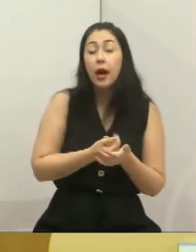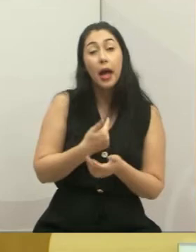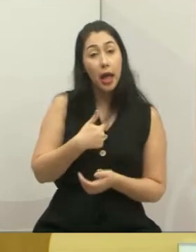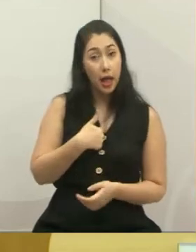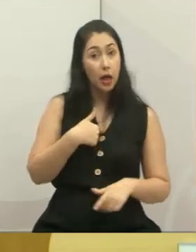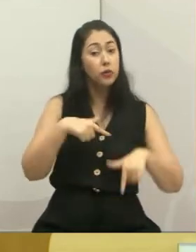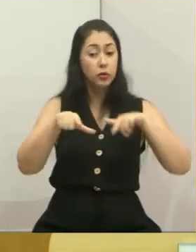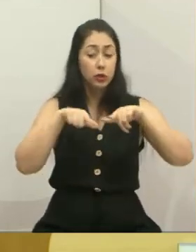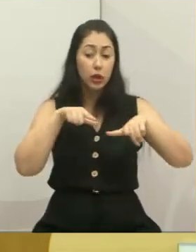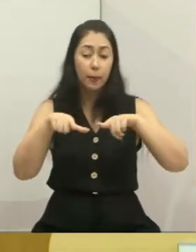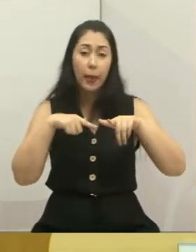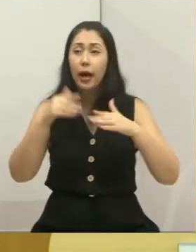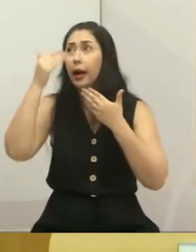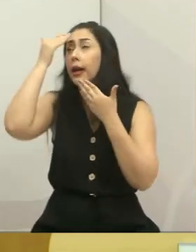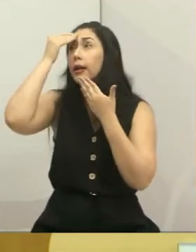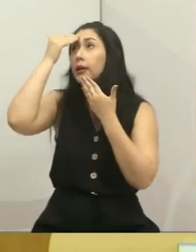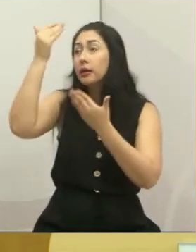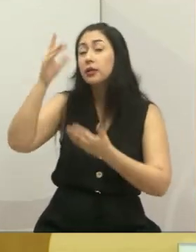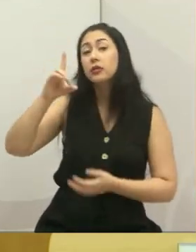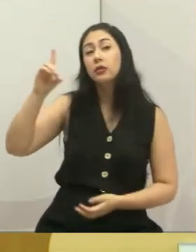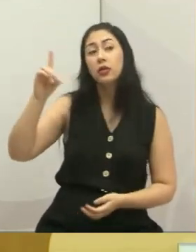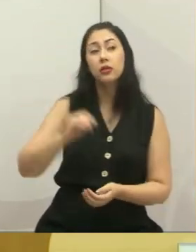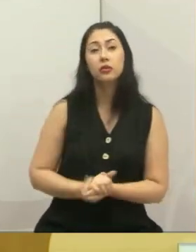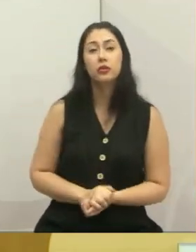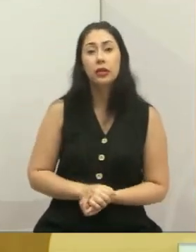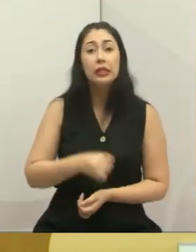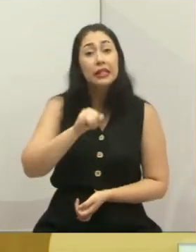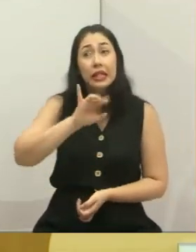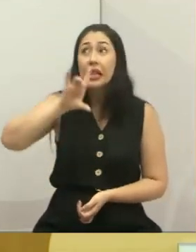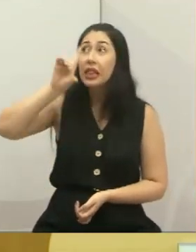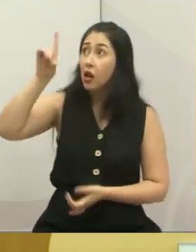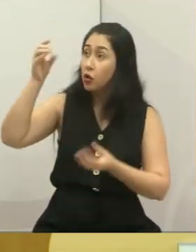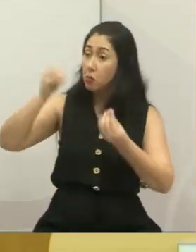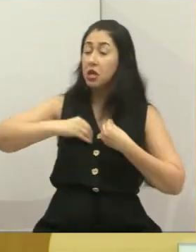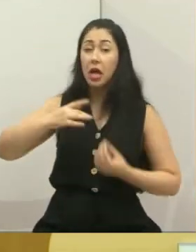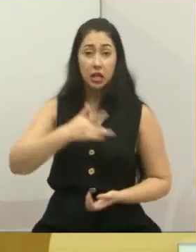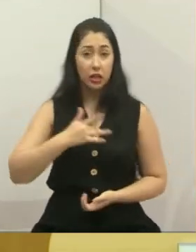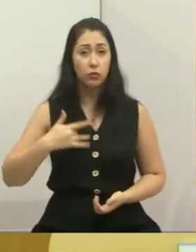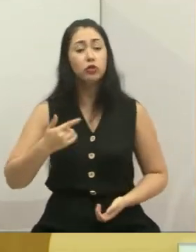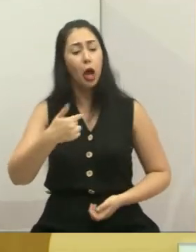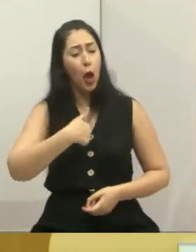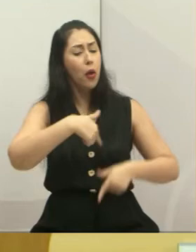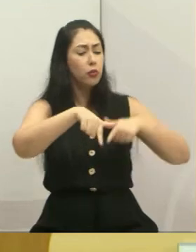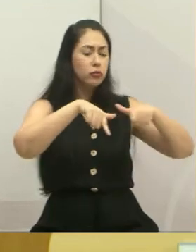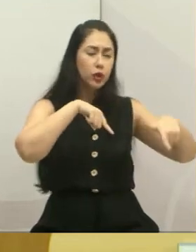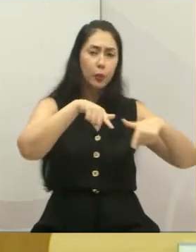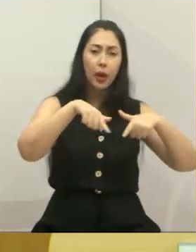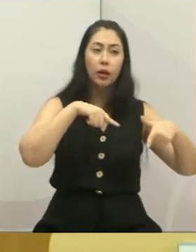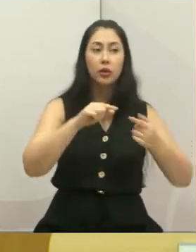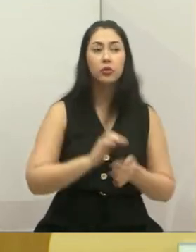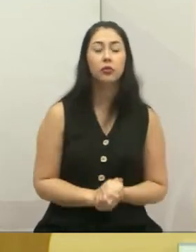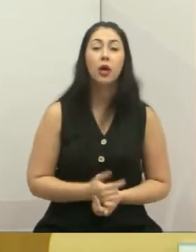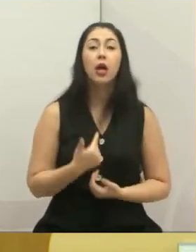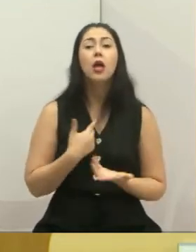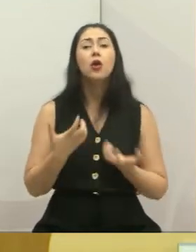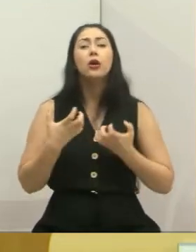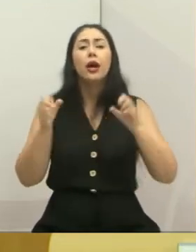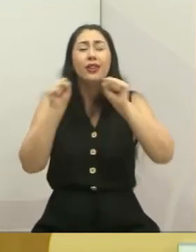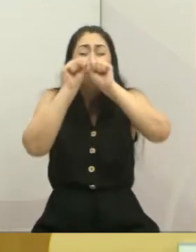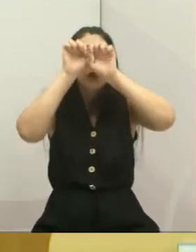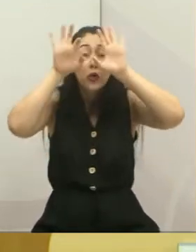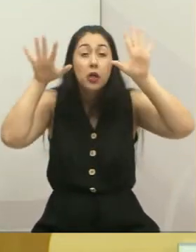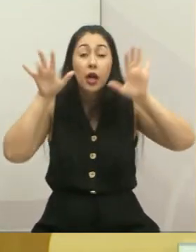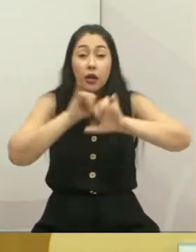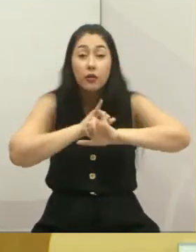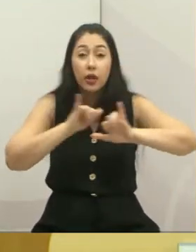isso, graças a Deus. Enquanto Deus estiver me dando saúde, eu vou trabalhando. E quero deixar claro aqui para o povo